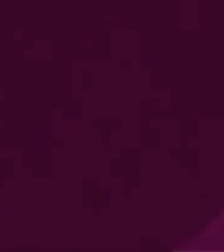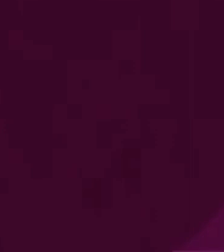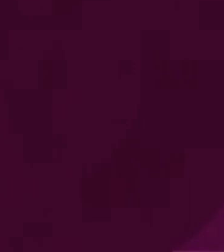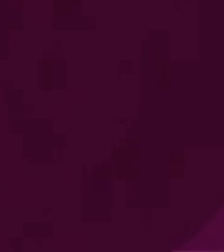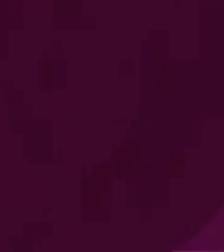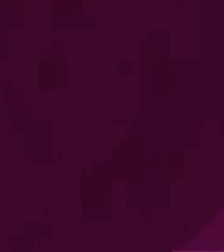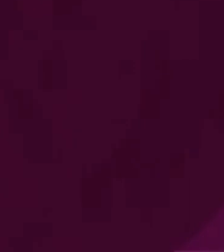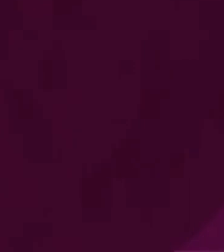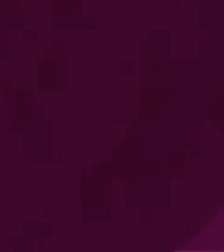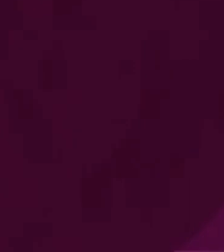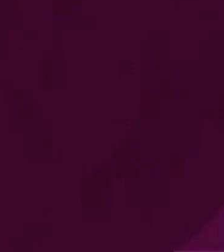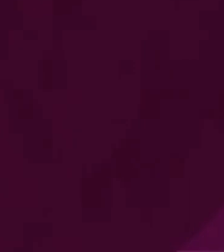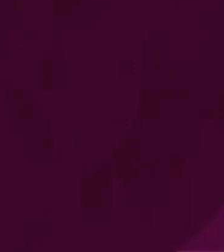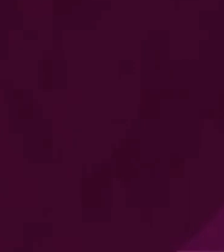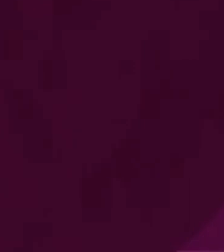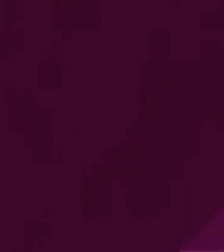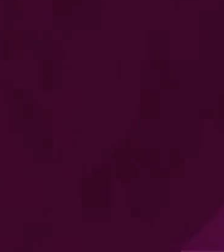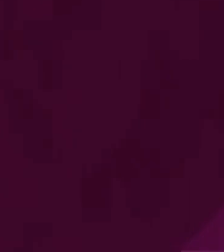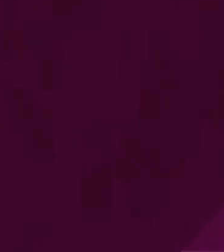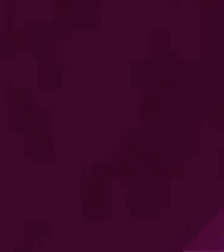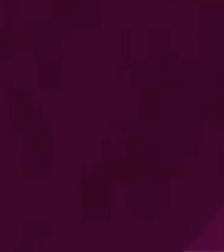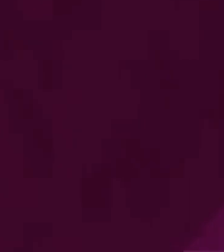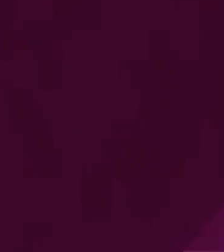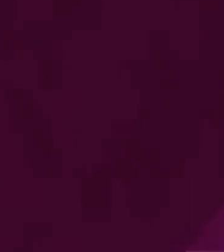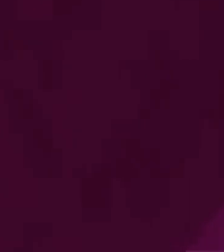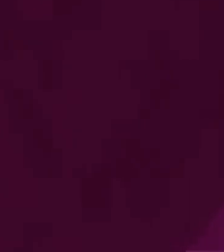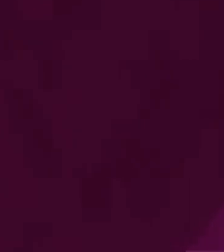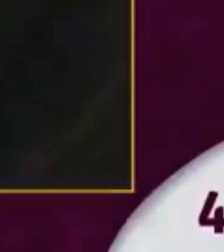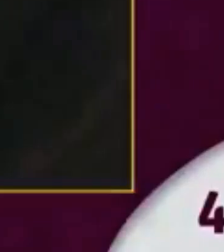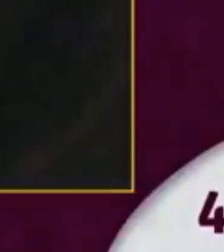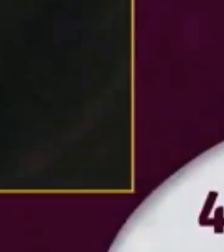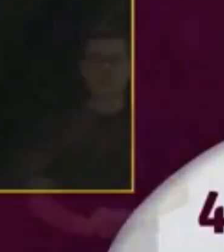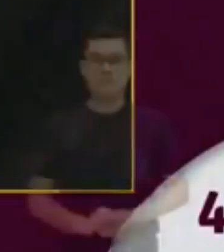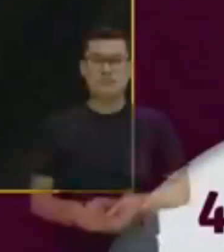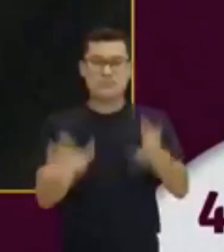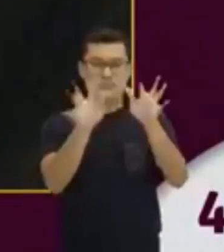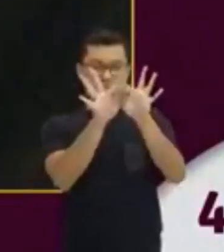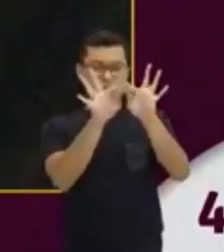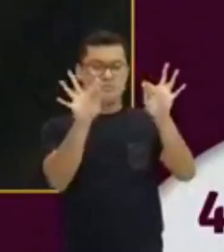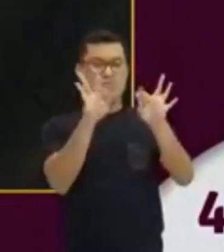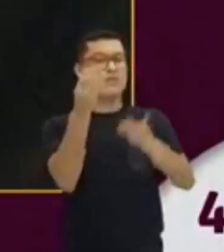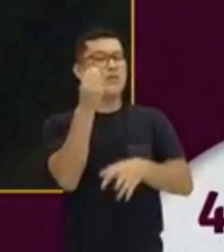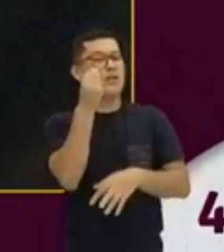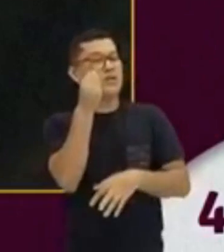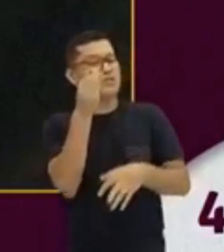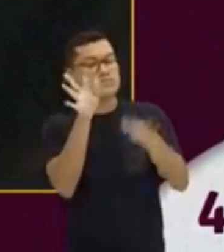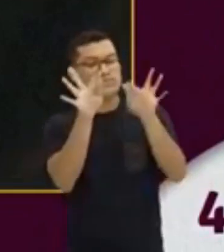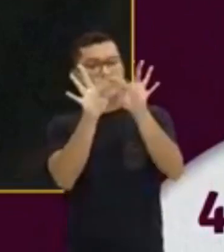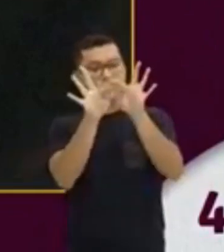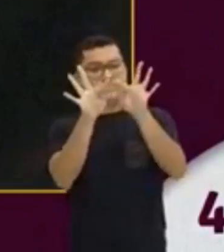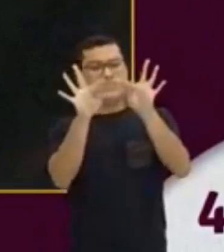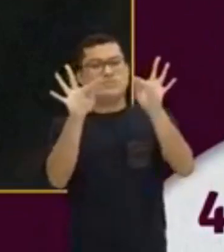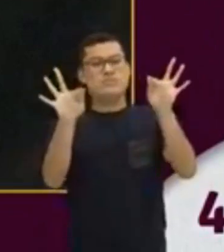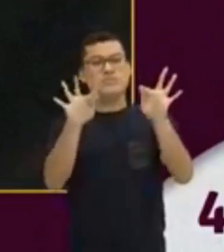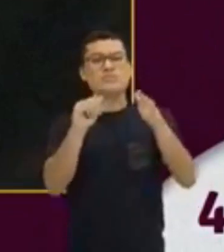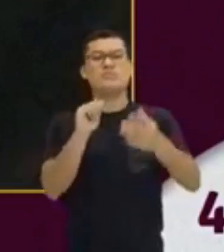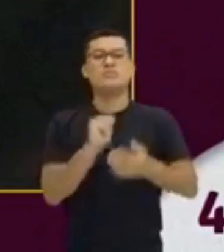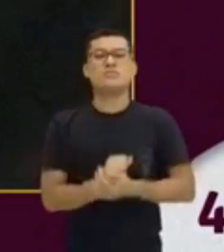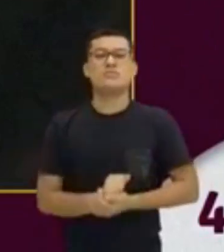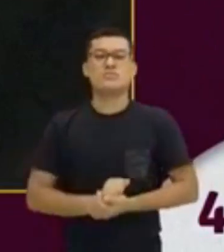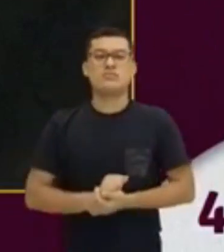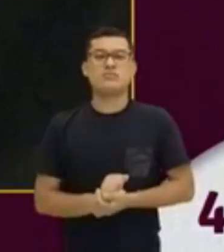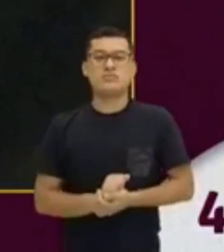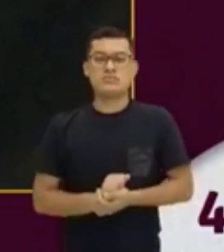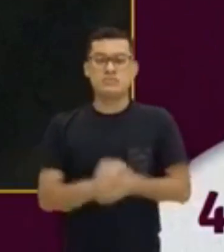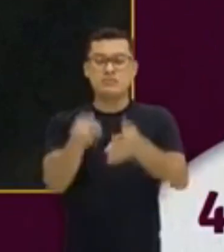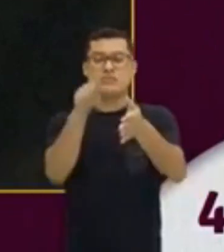Aqui, a frase. Who am I? Preste atenção aqui na cartela, a